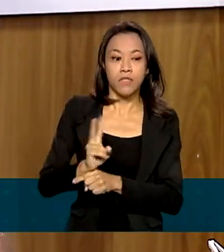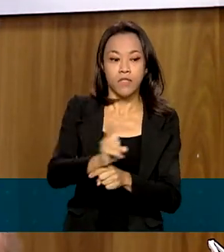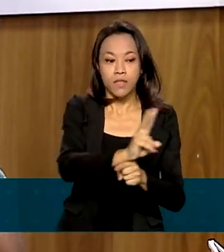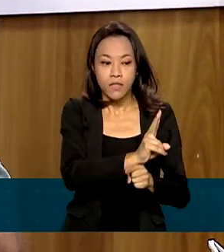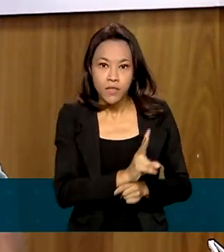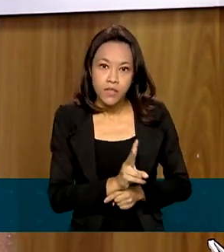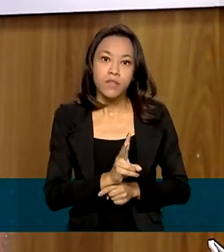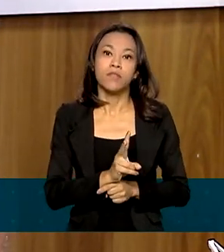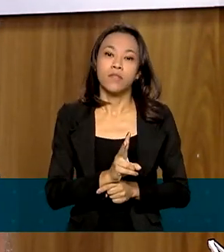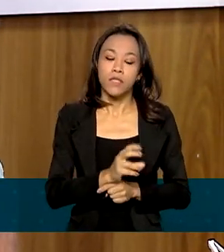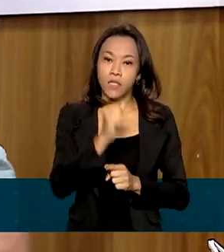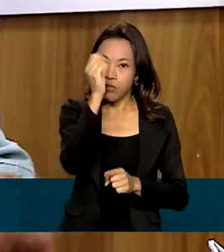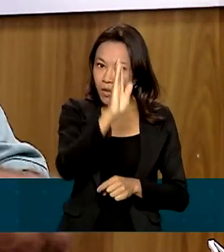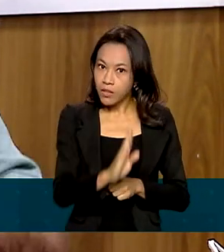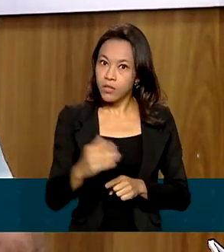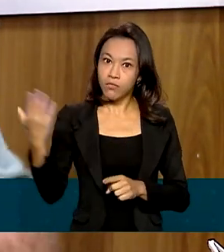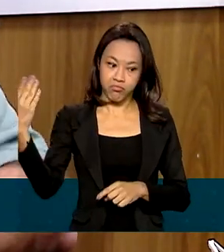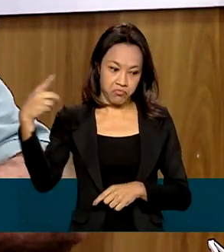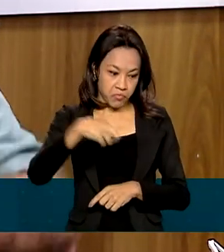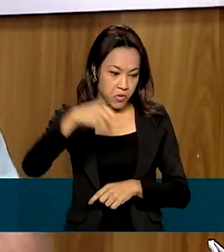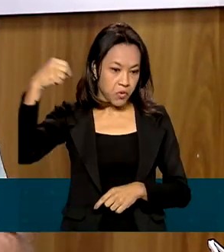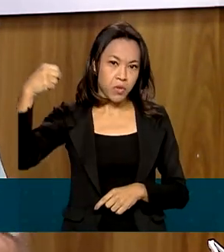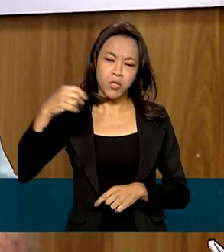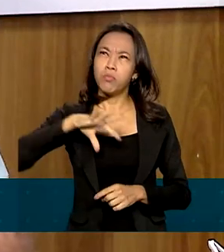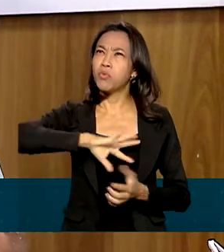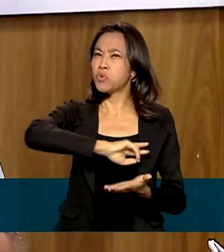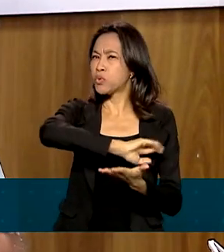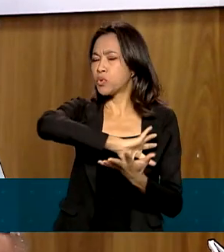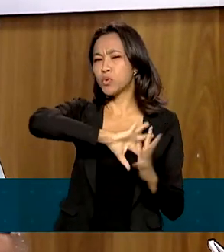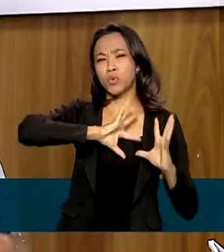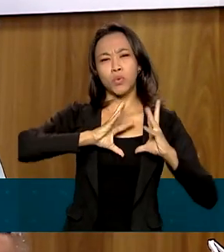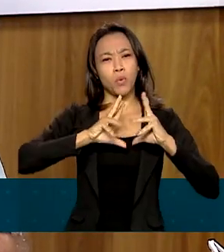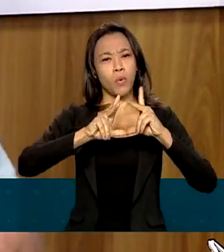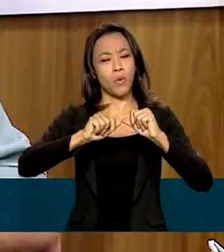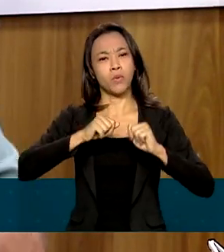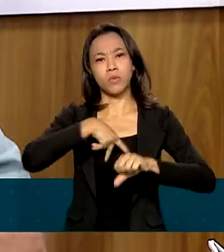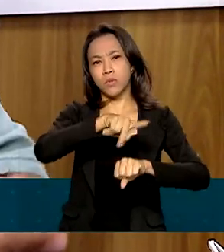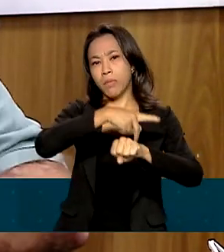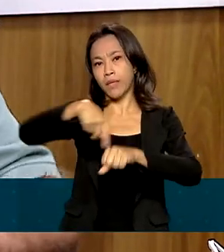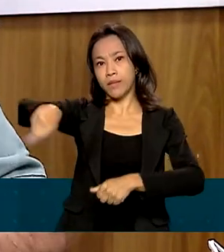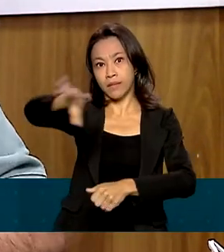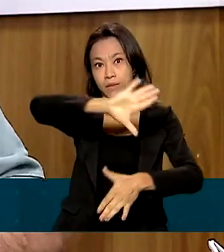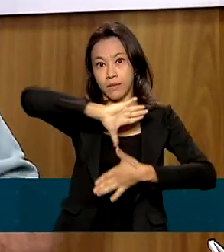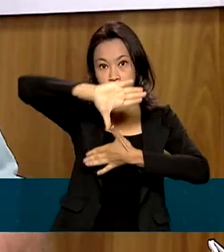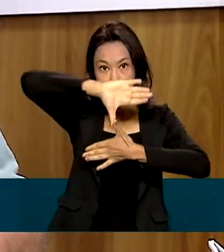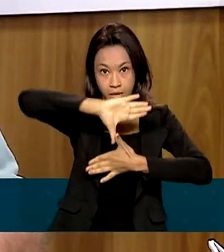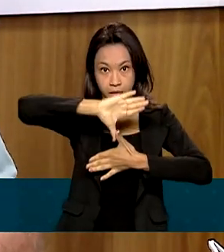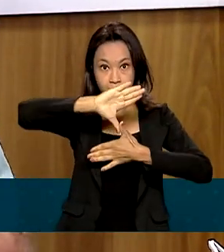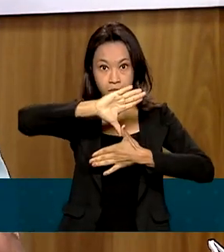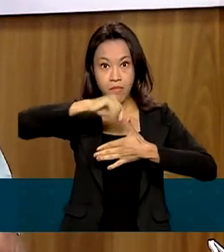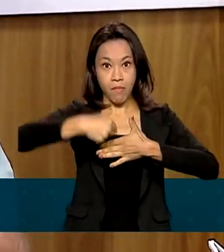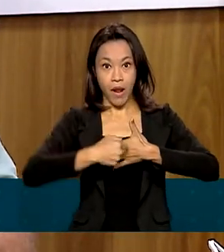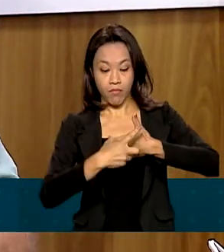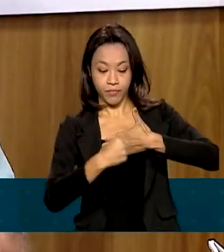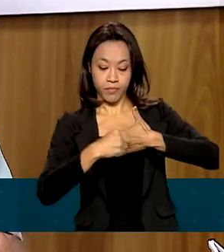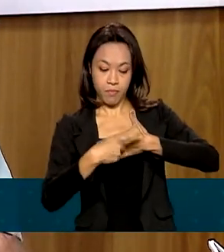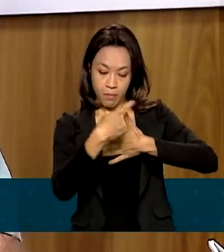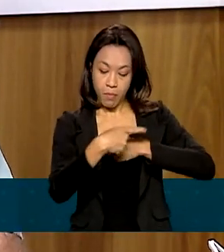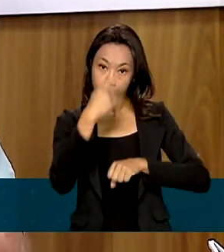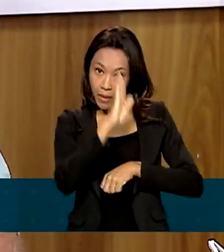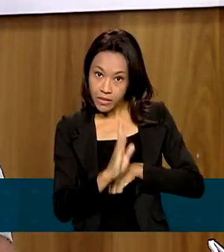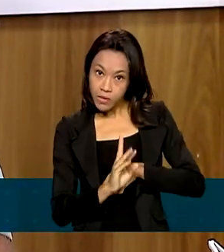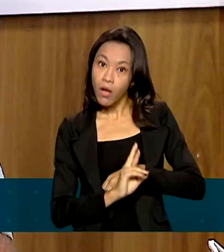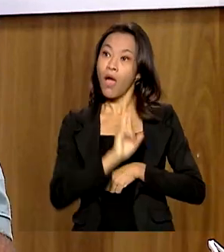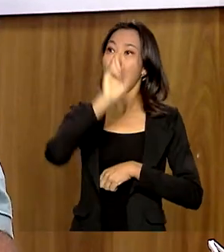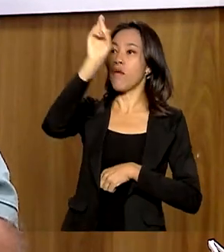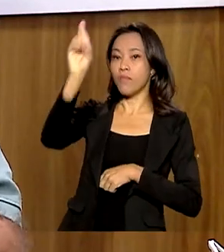genômica, que o Brasil foi escolhido por todos os países da América para representar a América no organismo